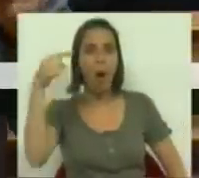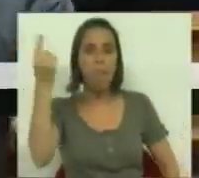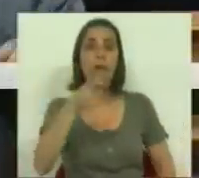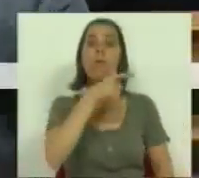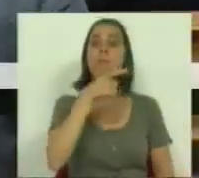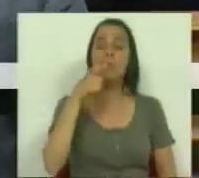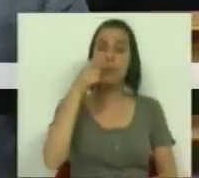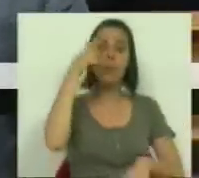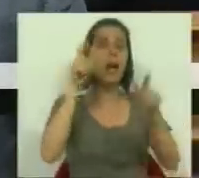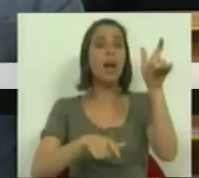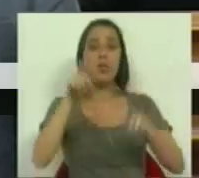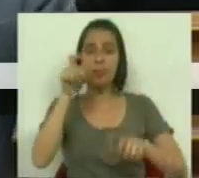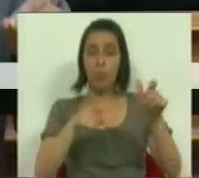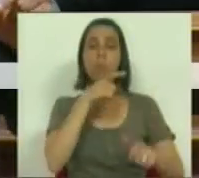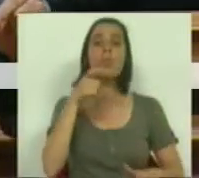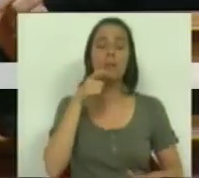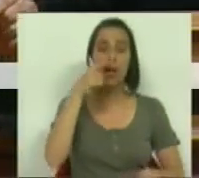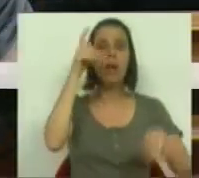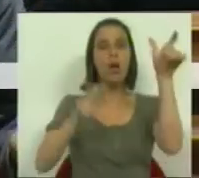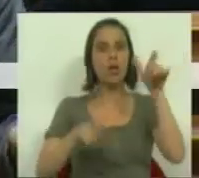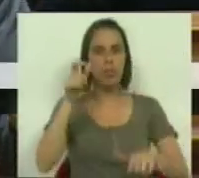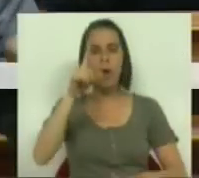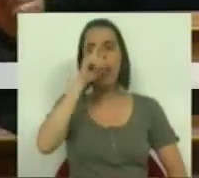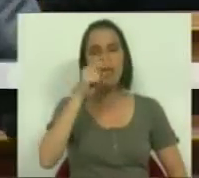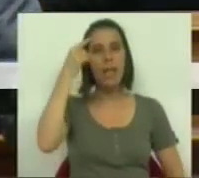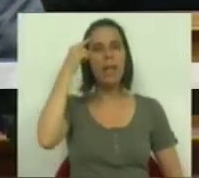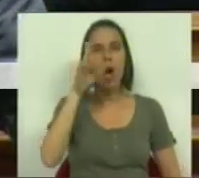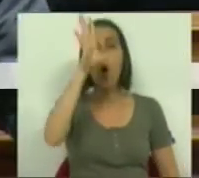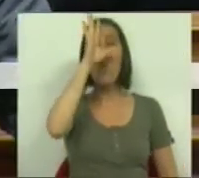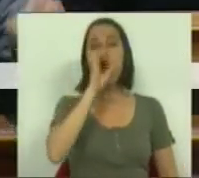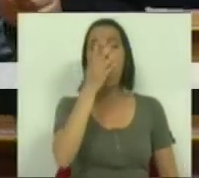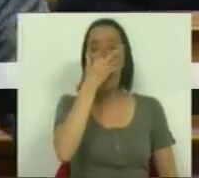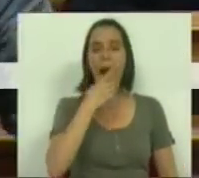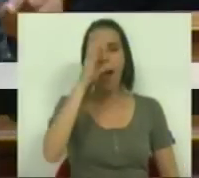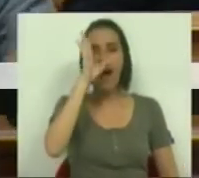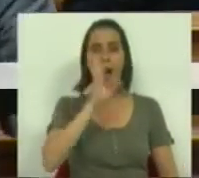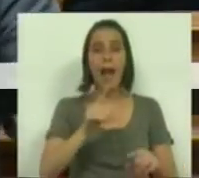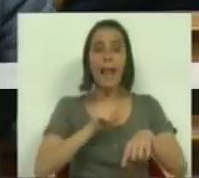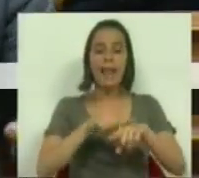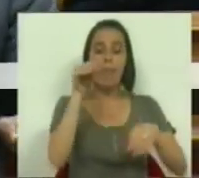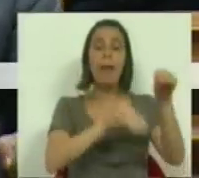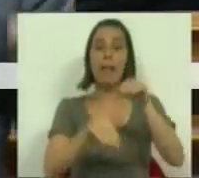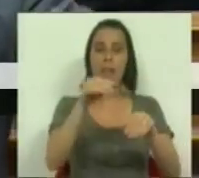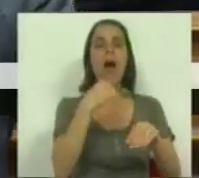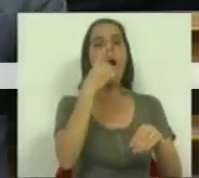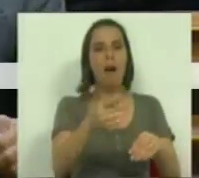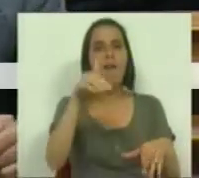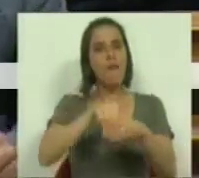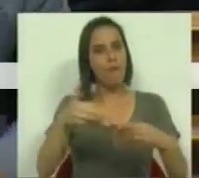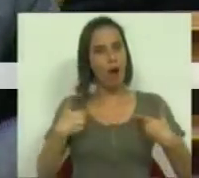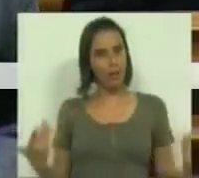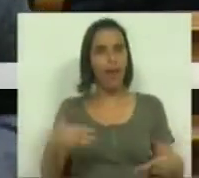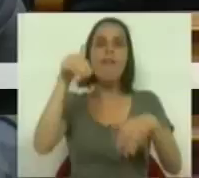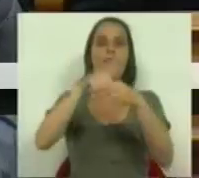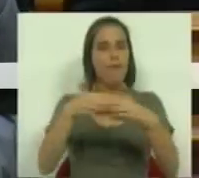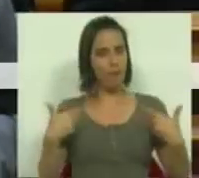assim prometia às populações. As populações ainda se lembram dos governantes que em período eleitoral diziam que votem em nós.